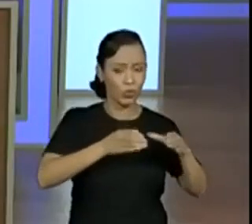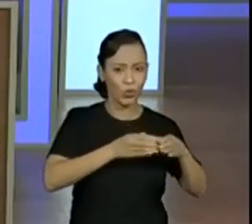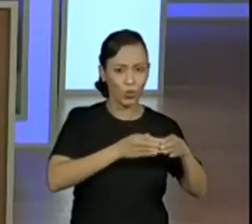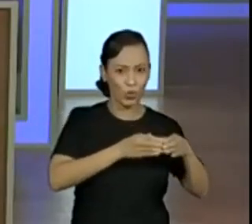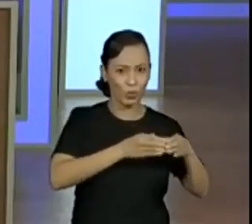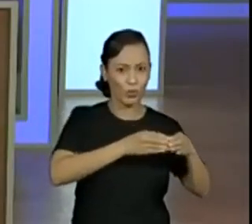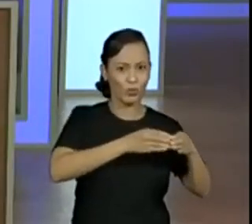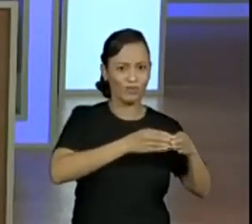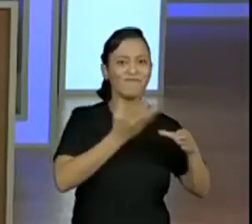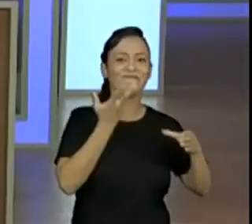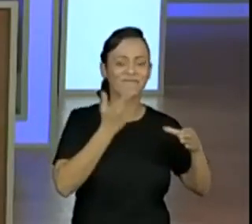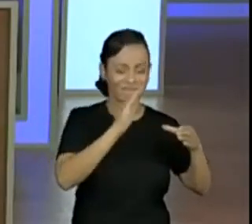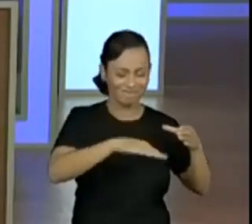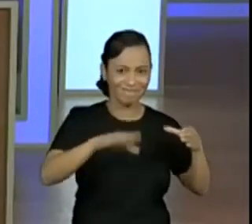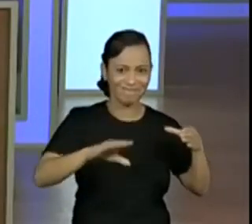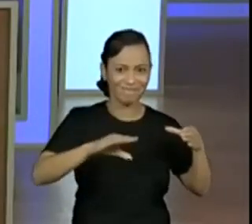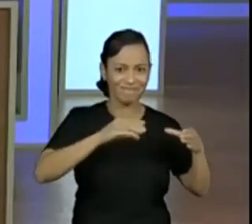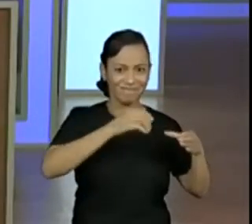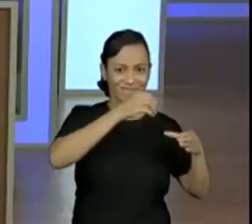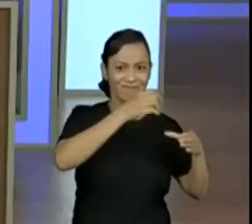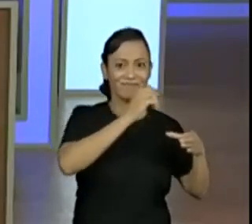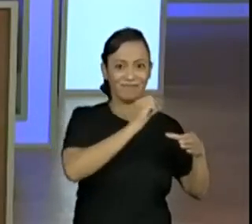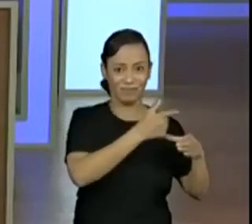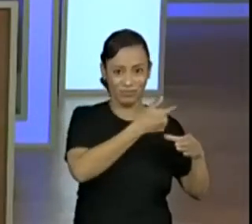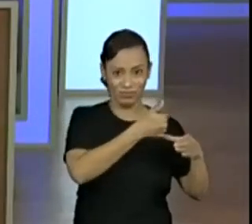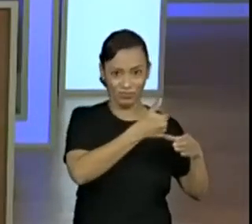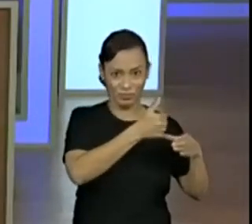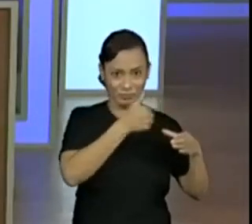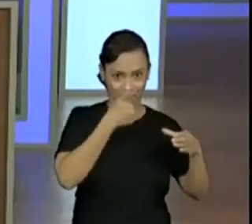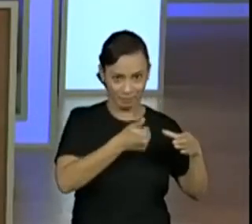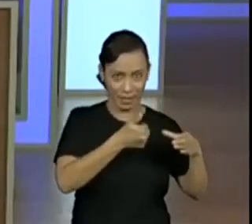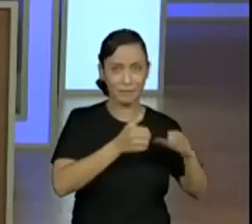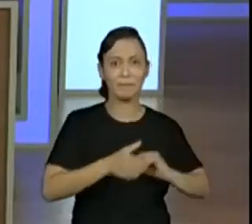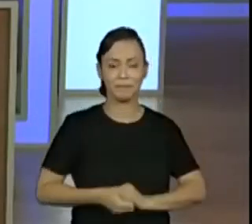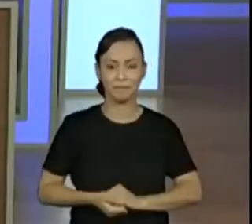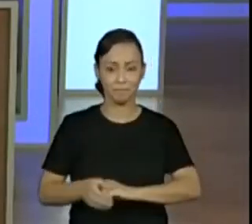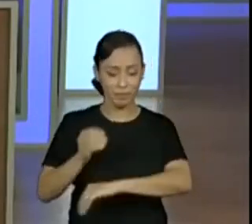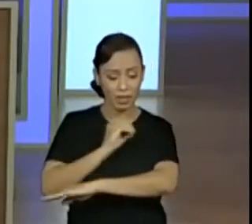O Caio também já, ele coloca o tempo todo ali o resultado, viu, Pro? Ele já colocou um monte de vezes.